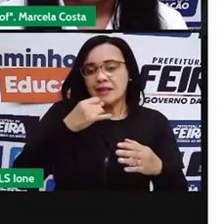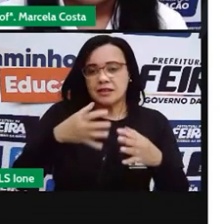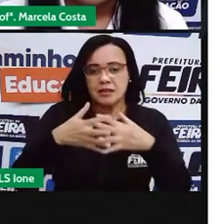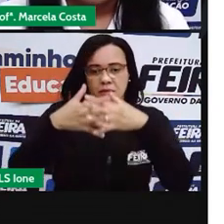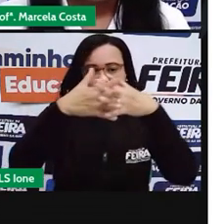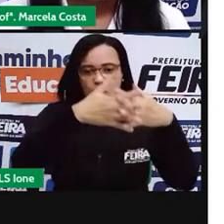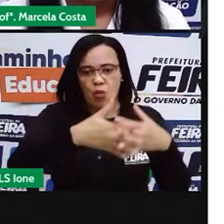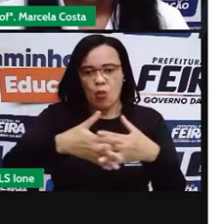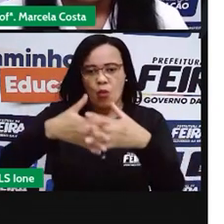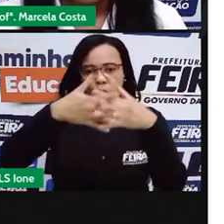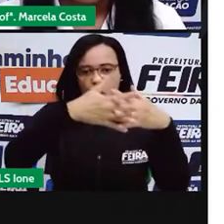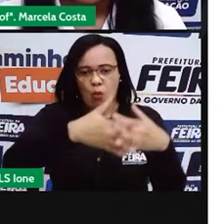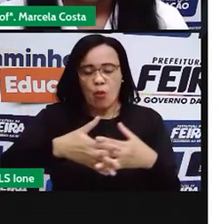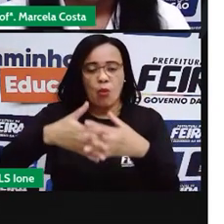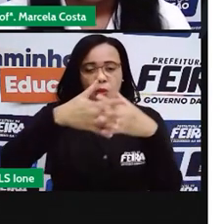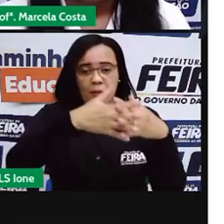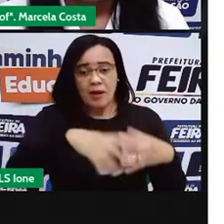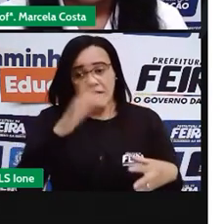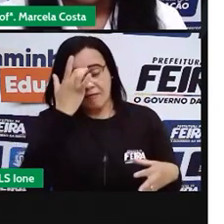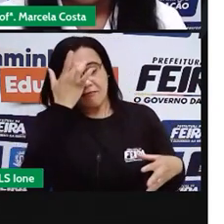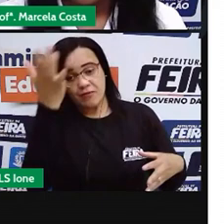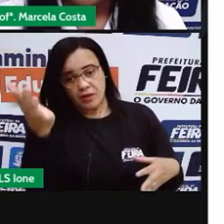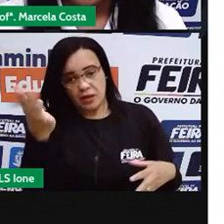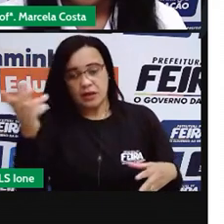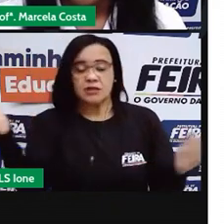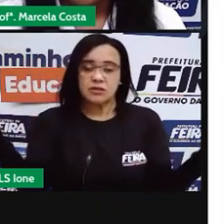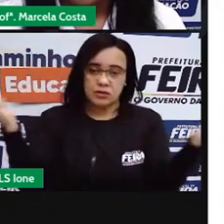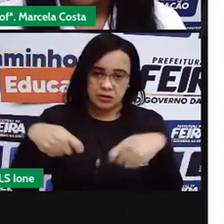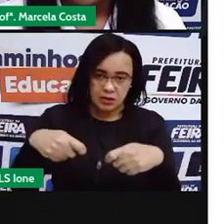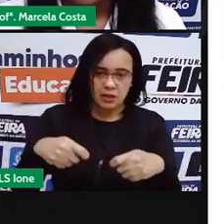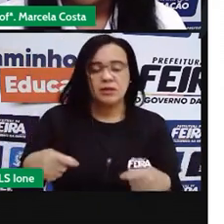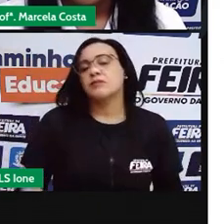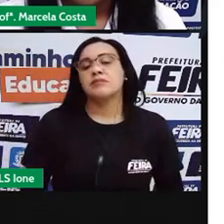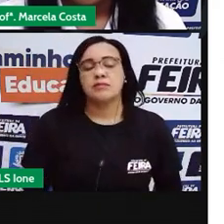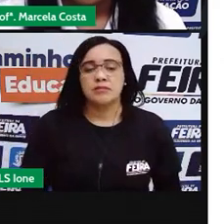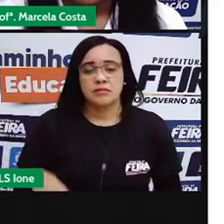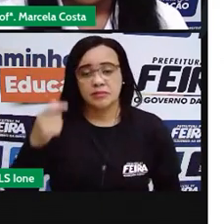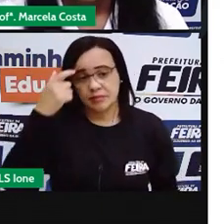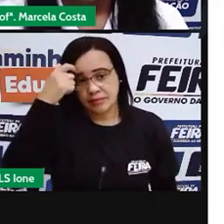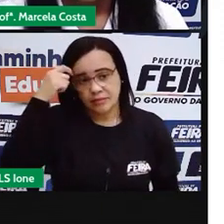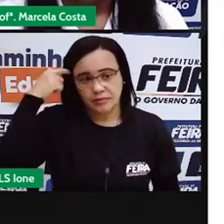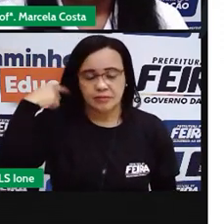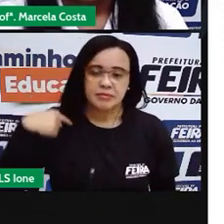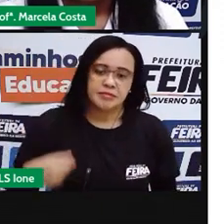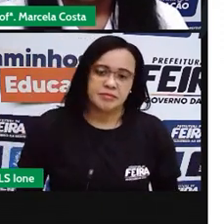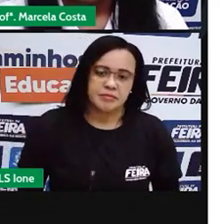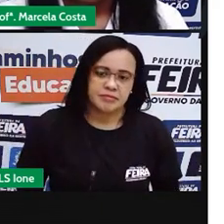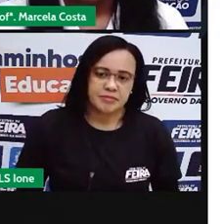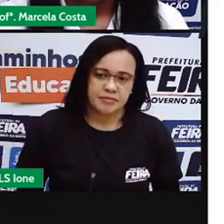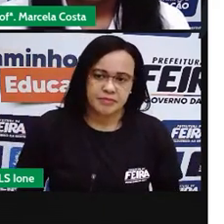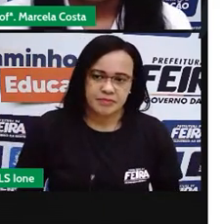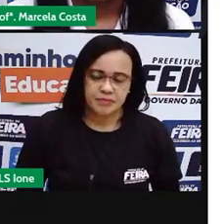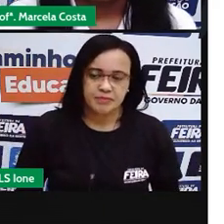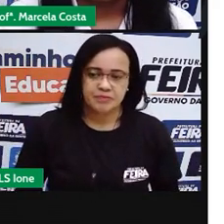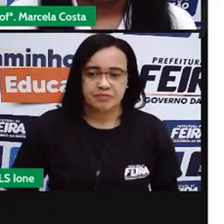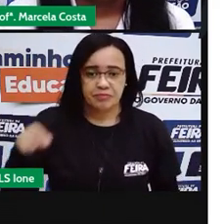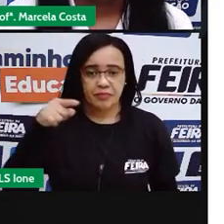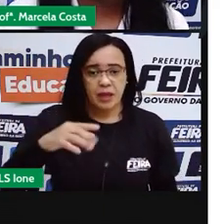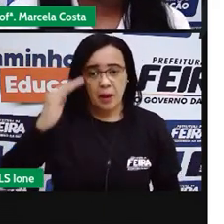Facilitar a circulação no centro urbano. Essa é a principal